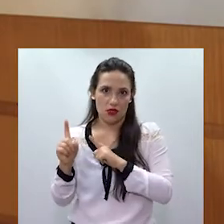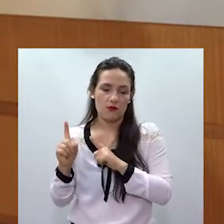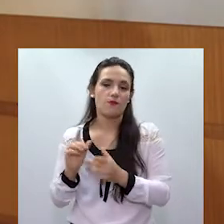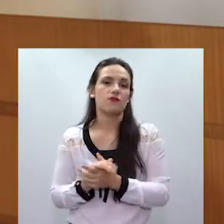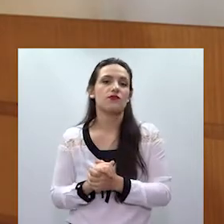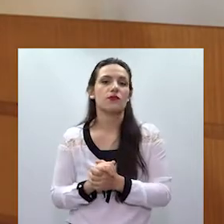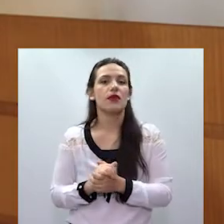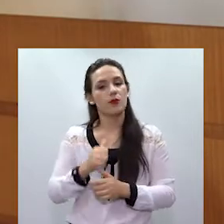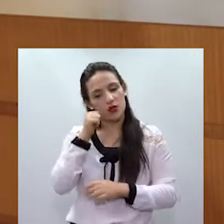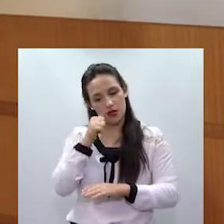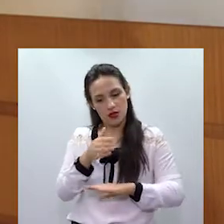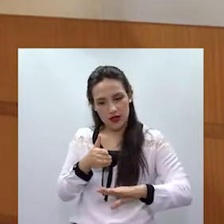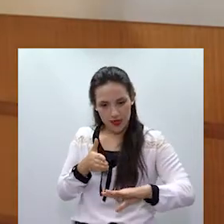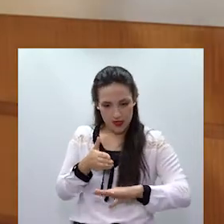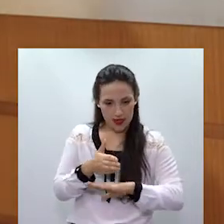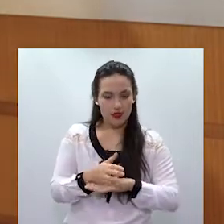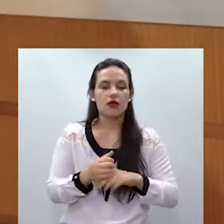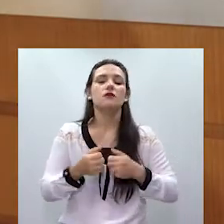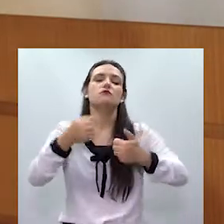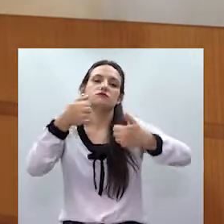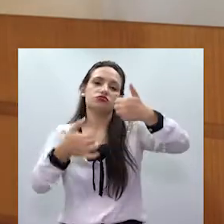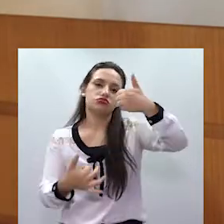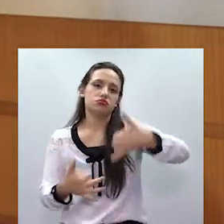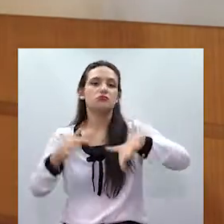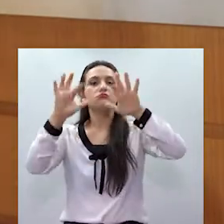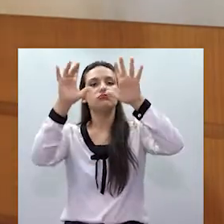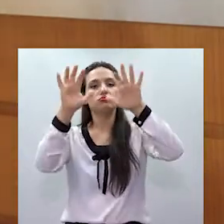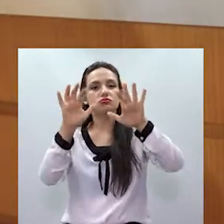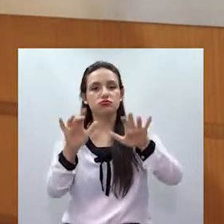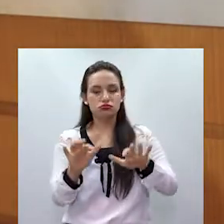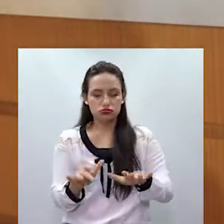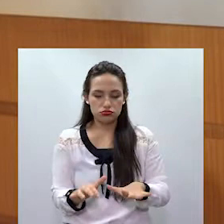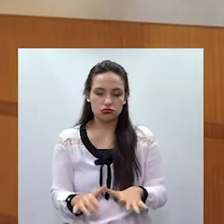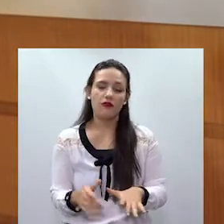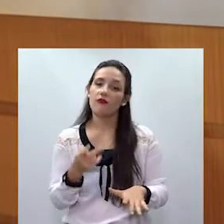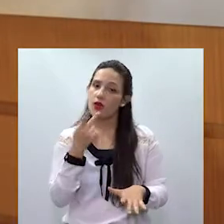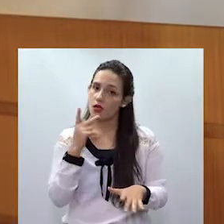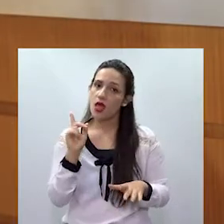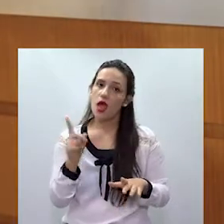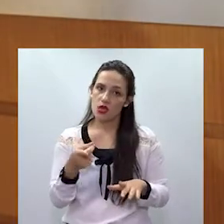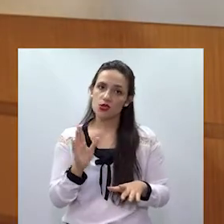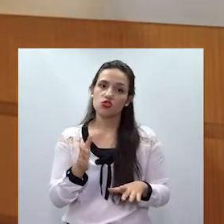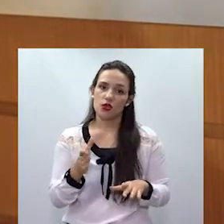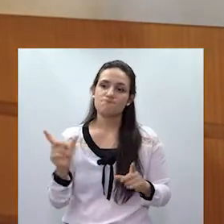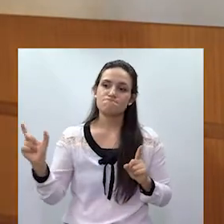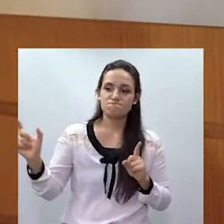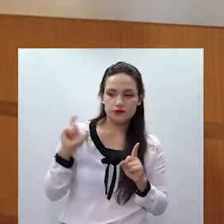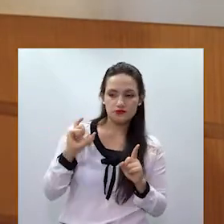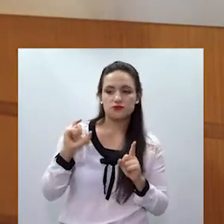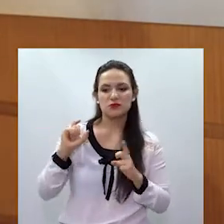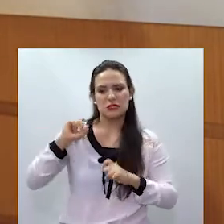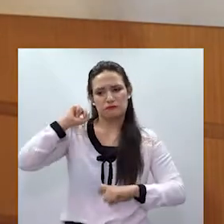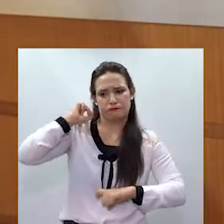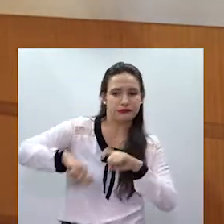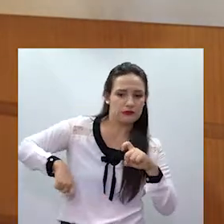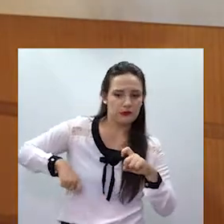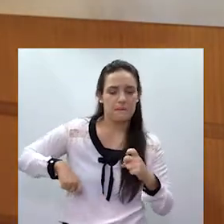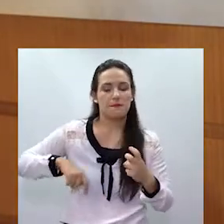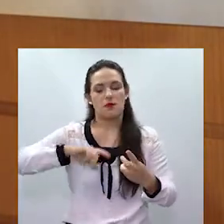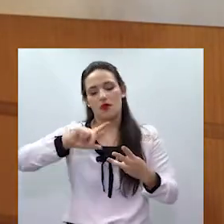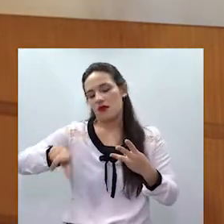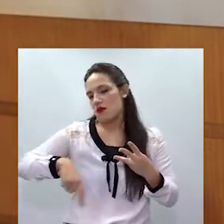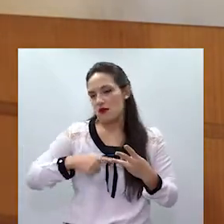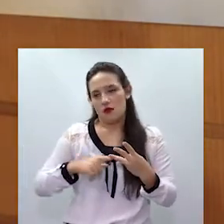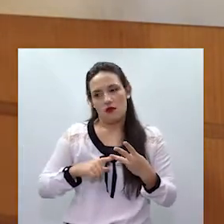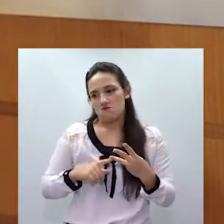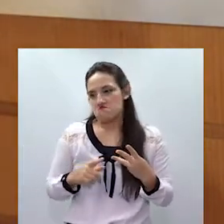vítima dá entrada à delegacia, faz a narrativa do fato, narra ou uma ameaça, ou uma lesão, um estupro.